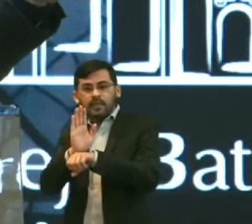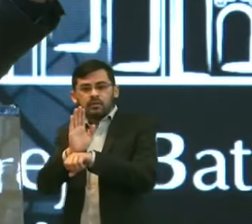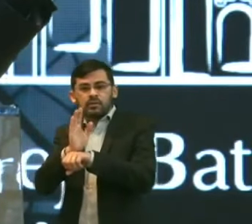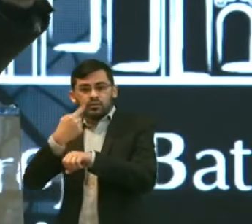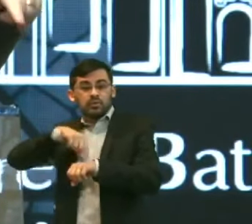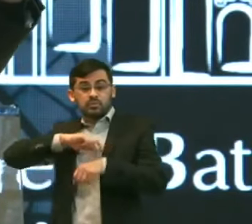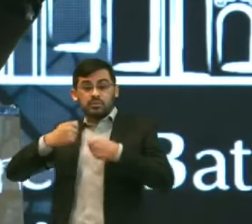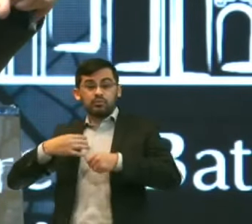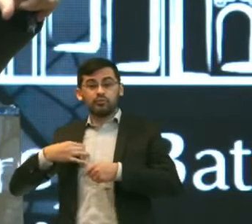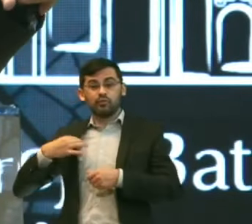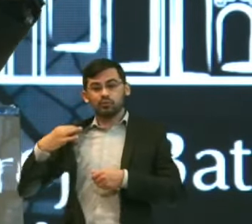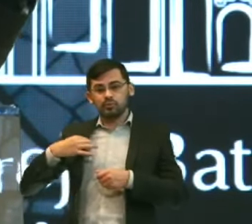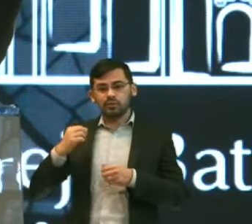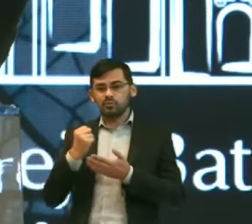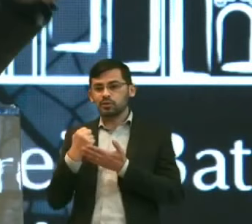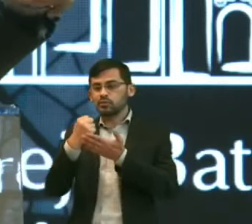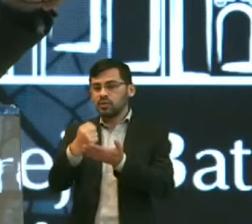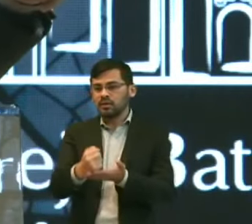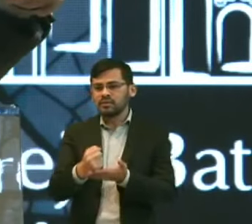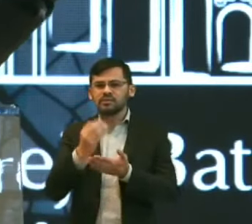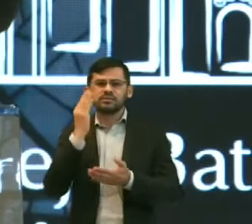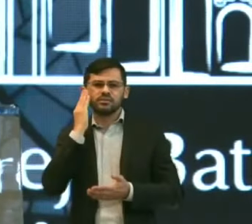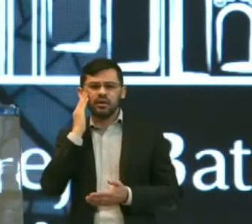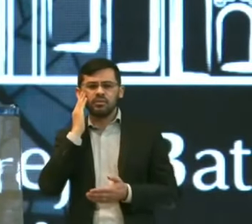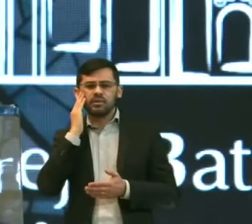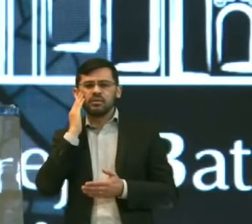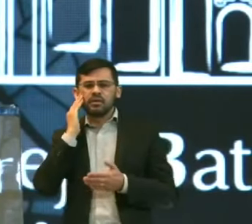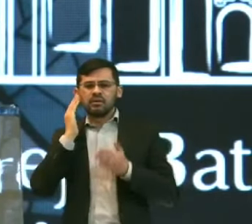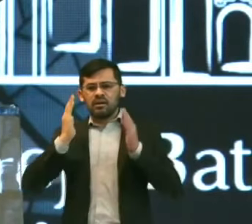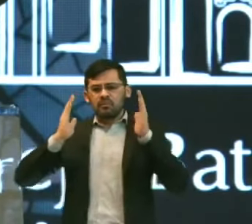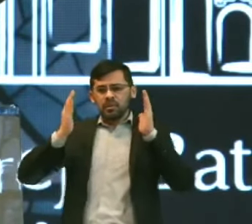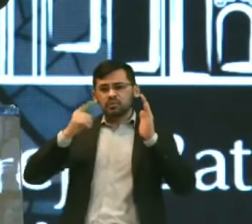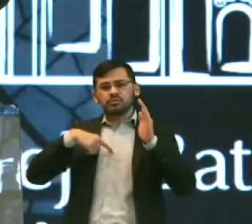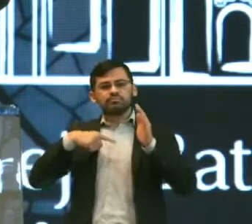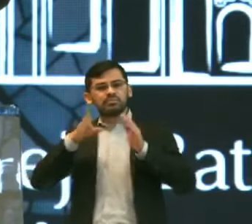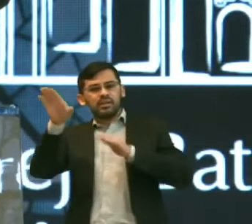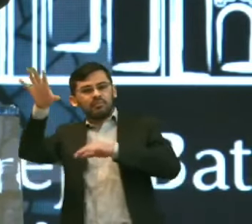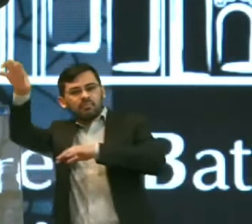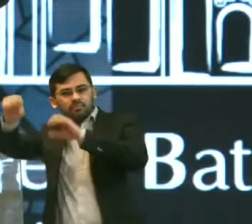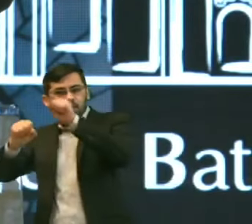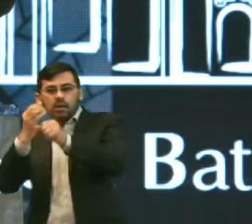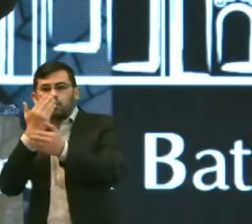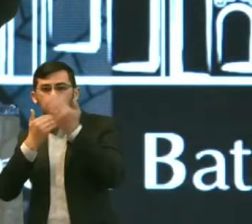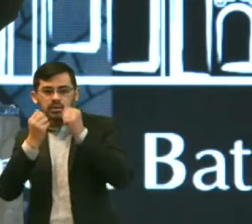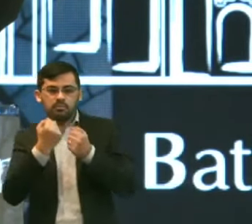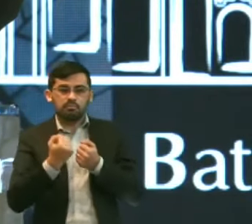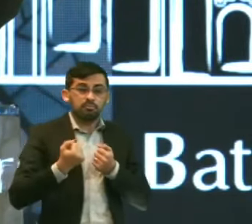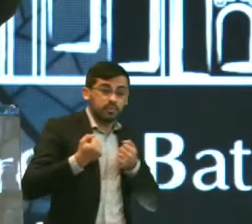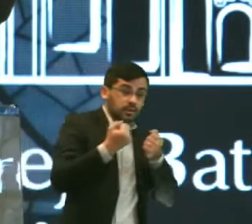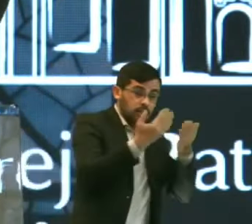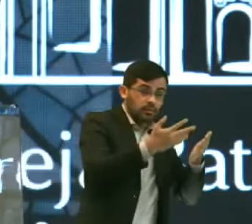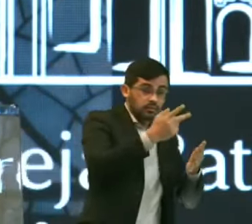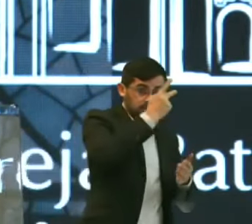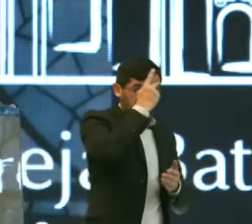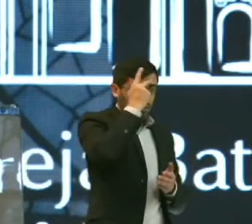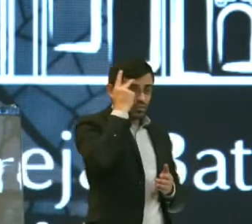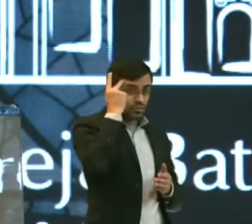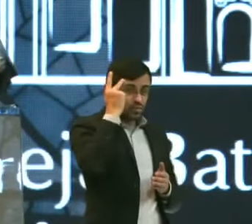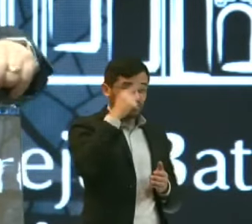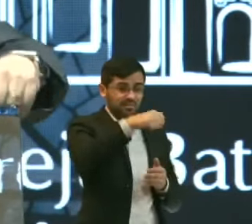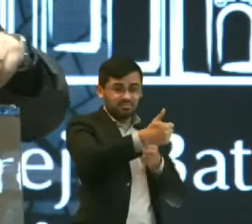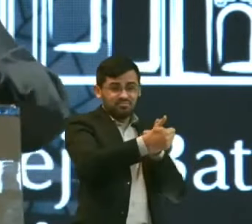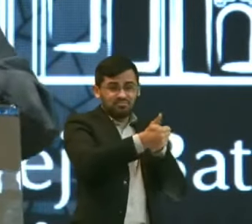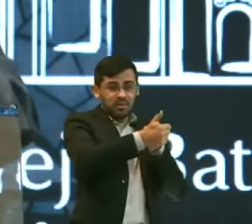Cada dia da semana Está o caminhão Da igreja Trazendo Do CEAS Alimentos Perecíveis Na